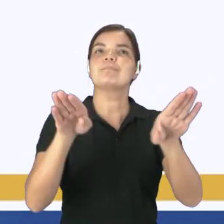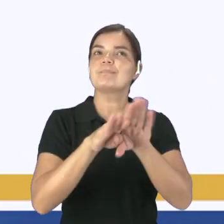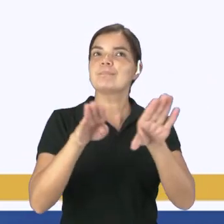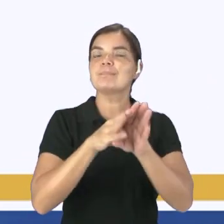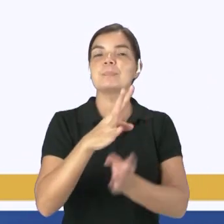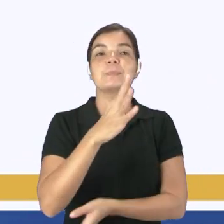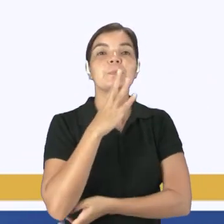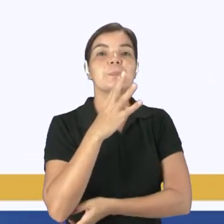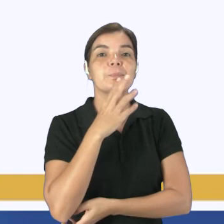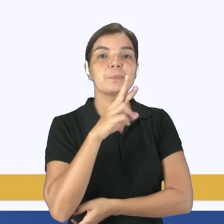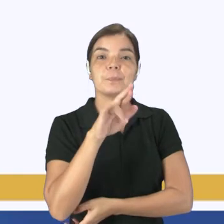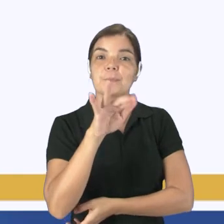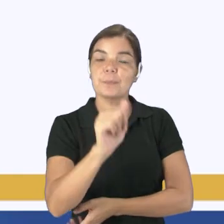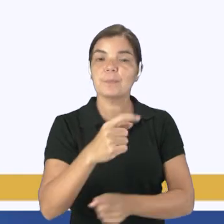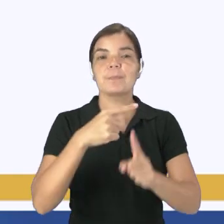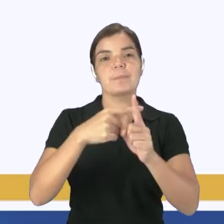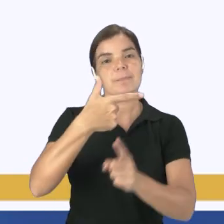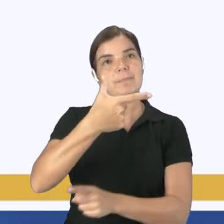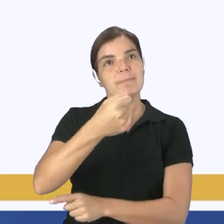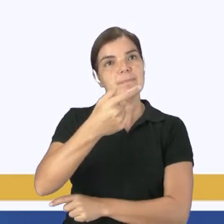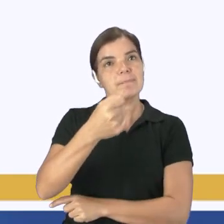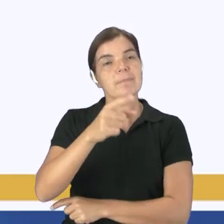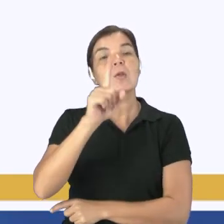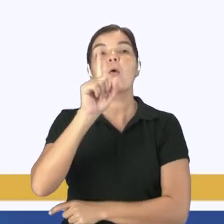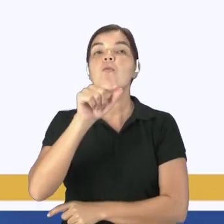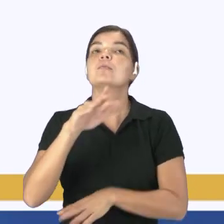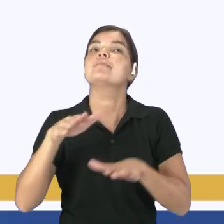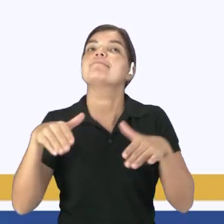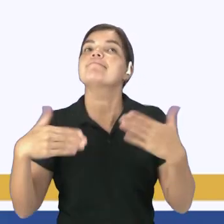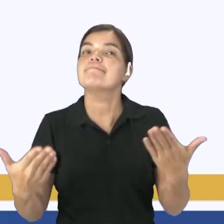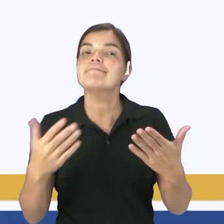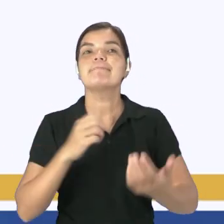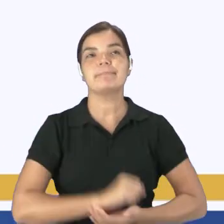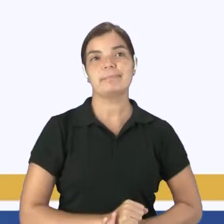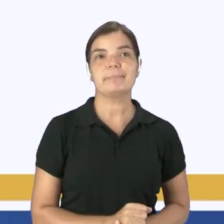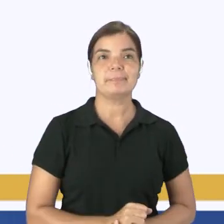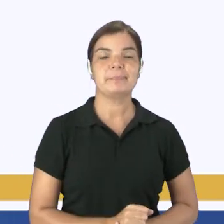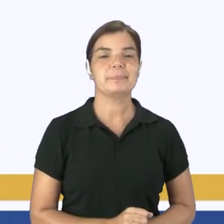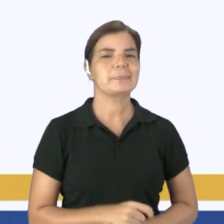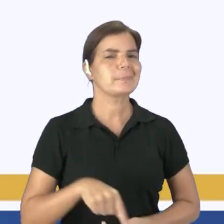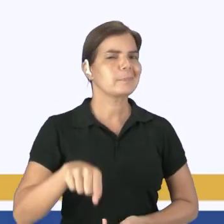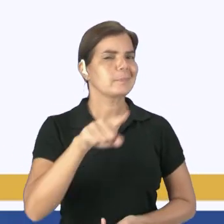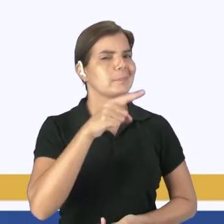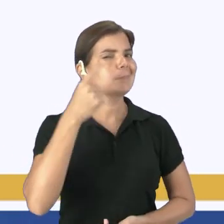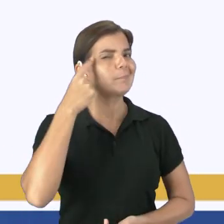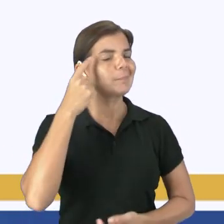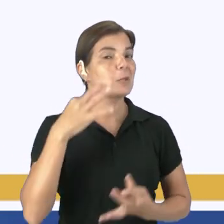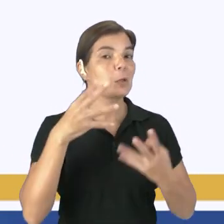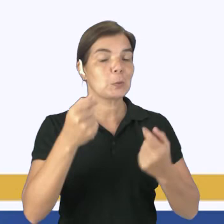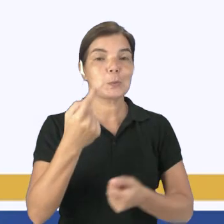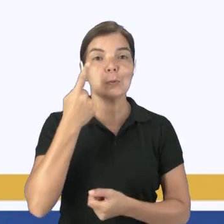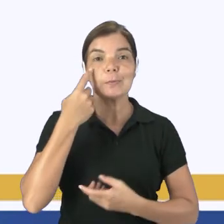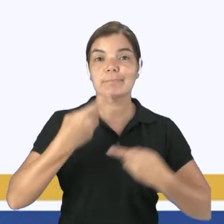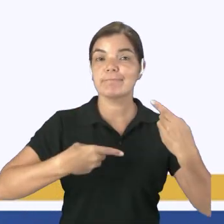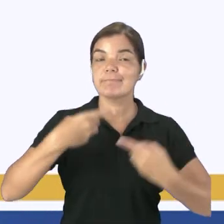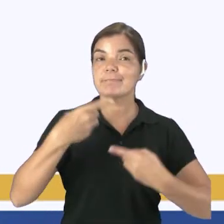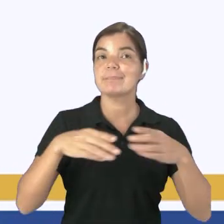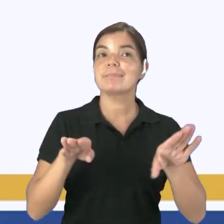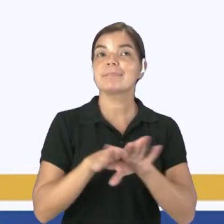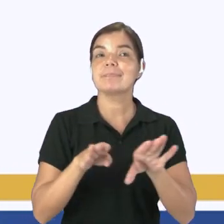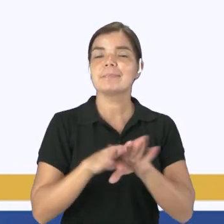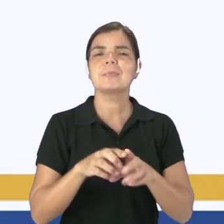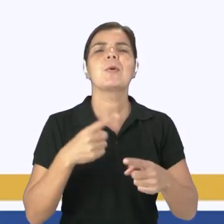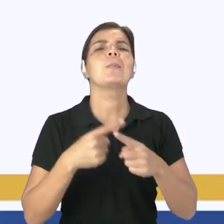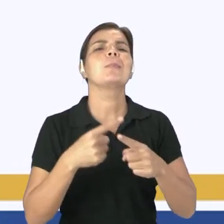conhecida como a Rio mais 20, foi a... E aí, partindo de tudo que a gente discutiu também, por que esse